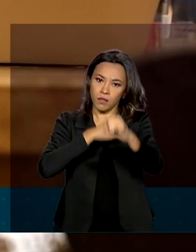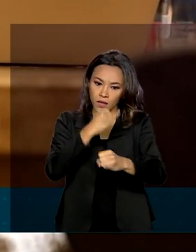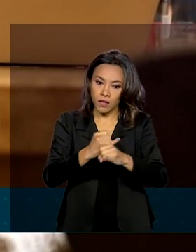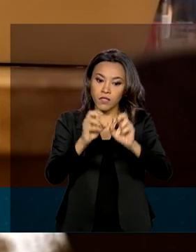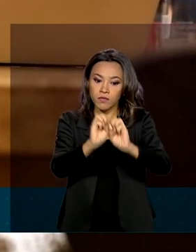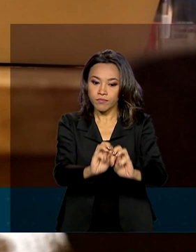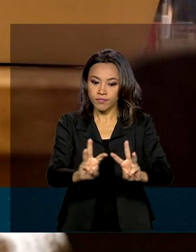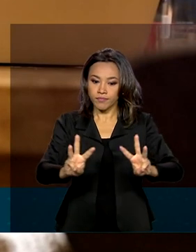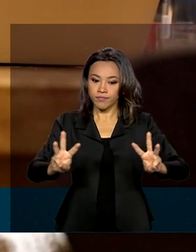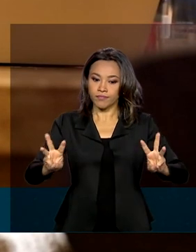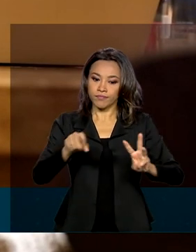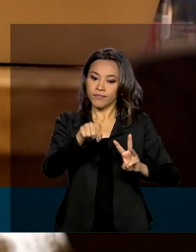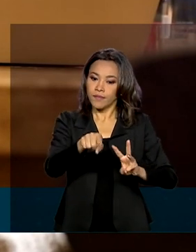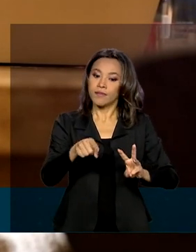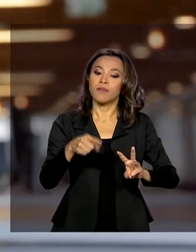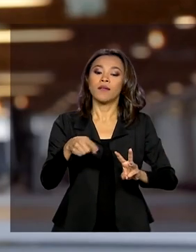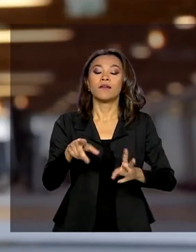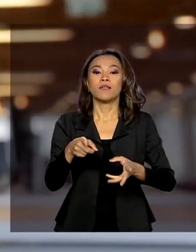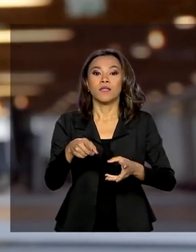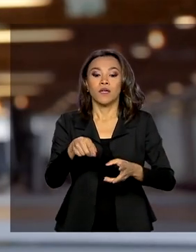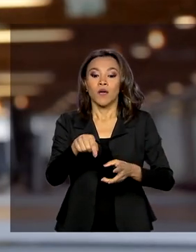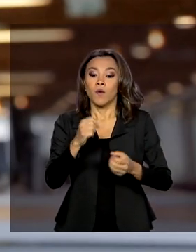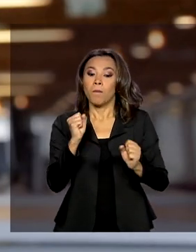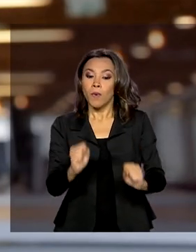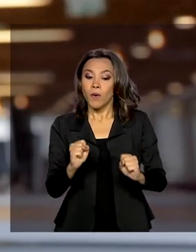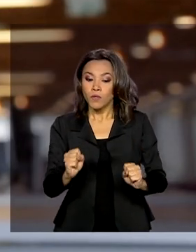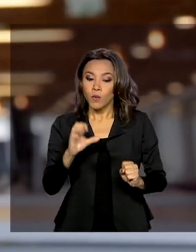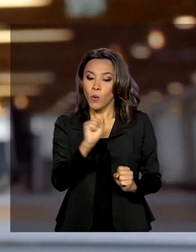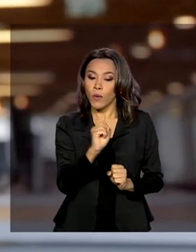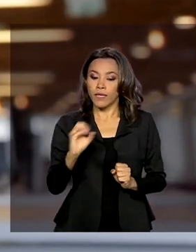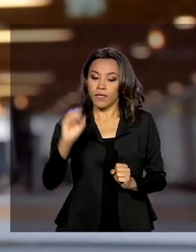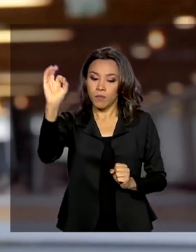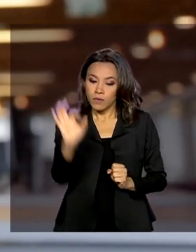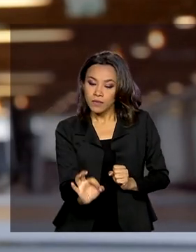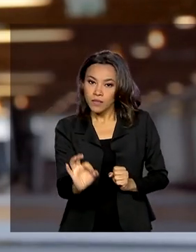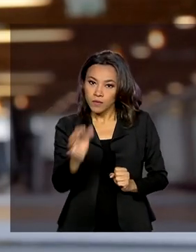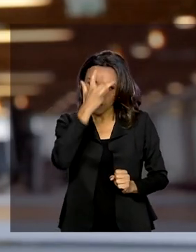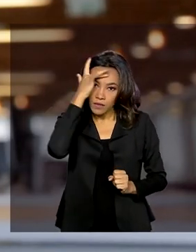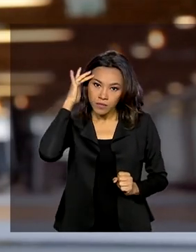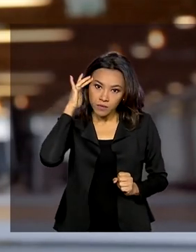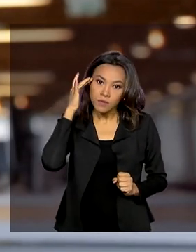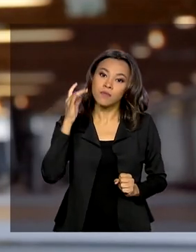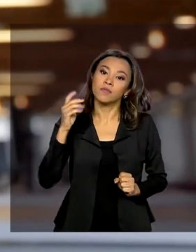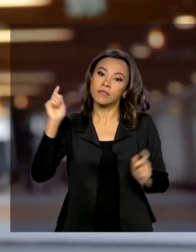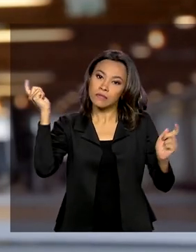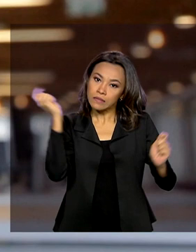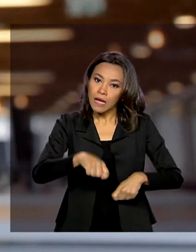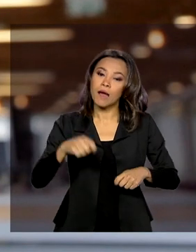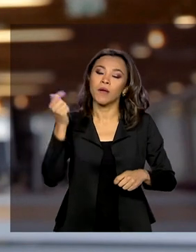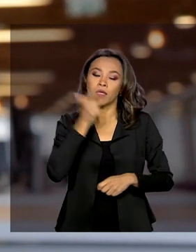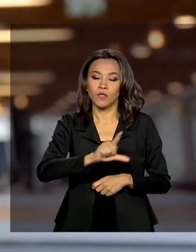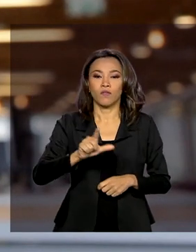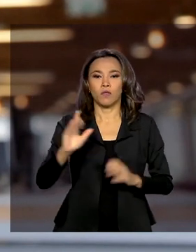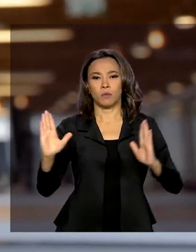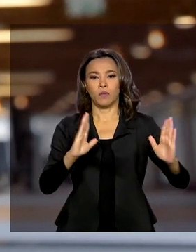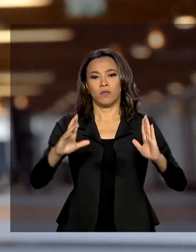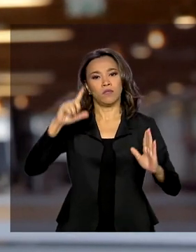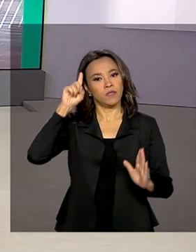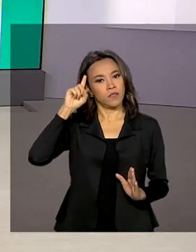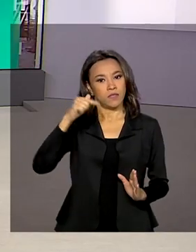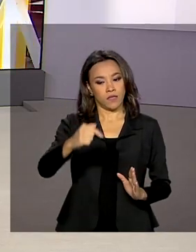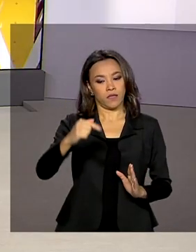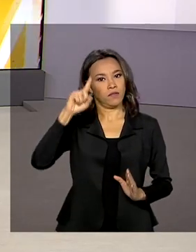consumidor.gov.br. 80% das demandas são resolvidas em até sete dias.